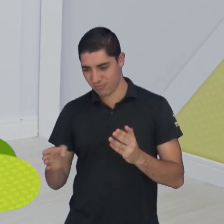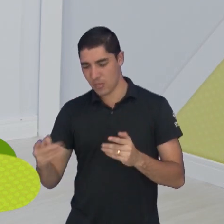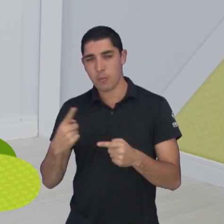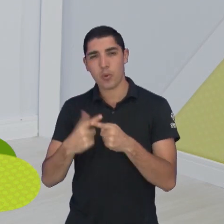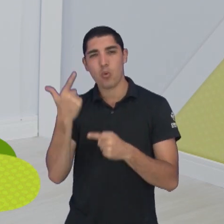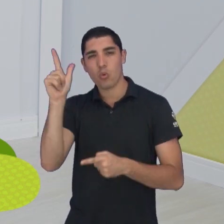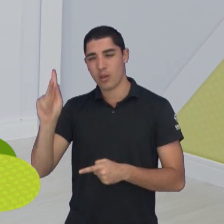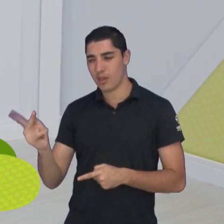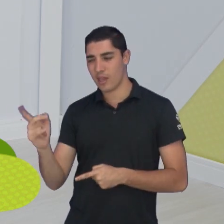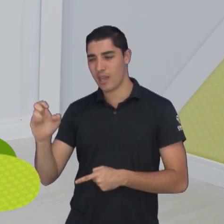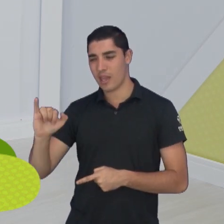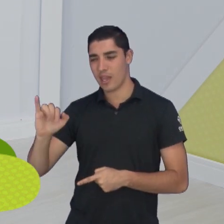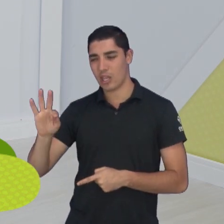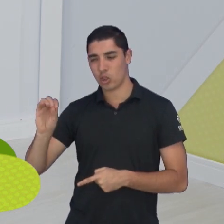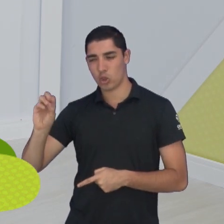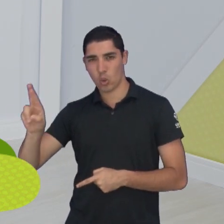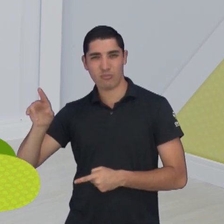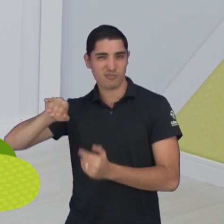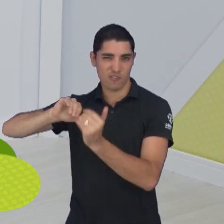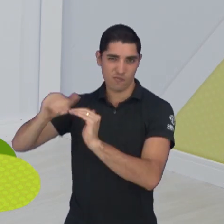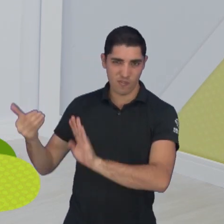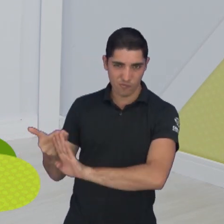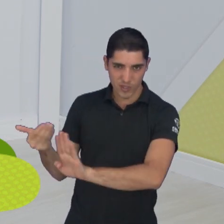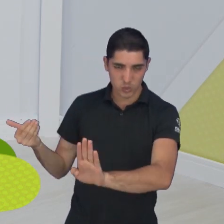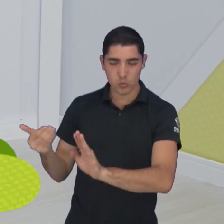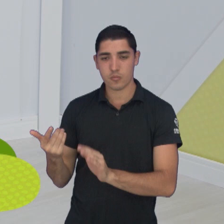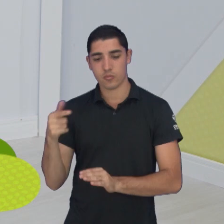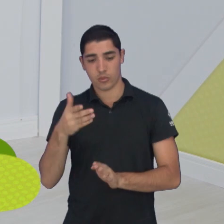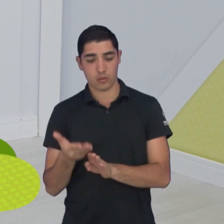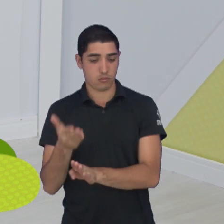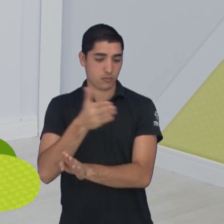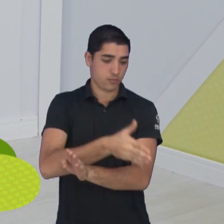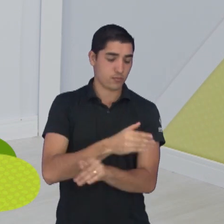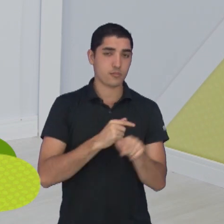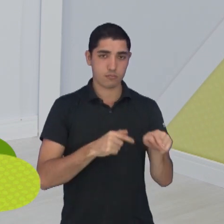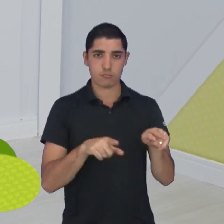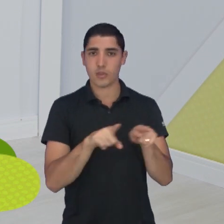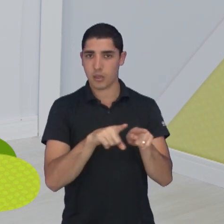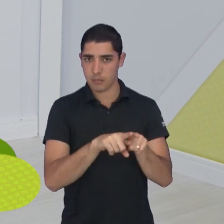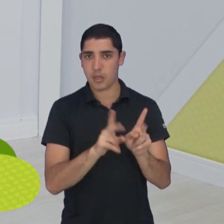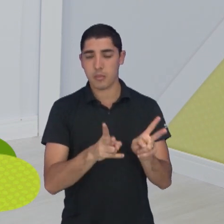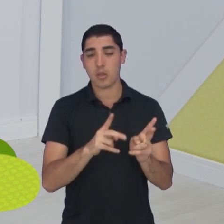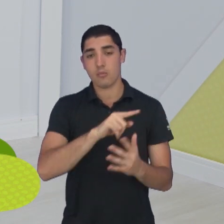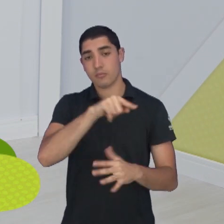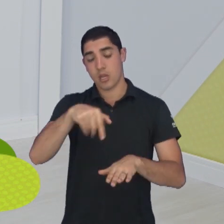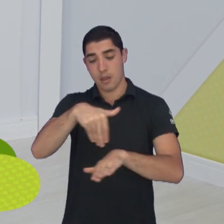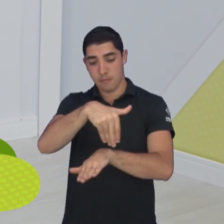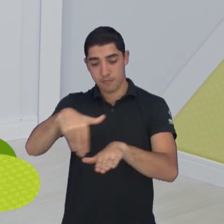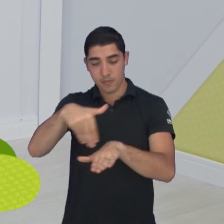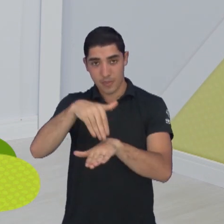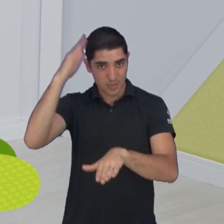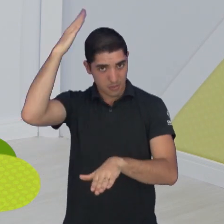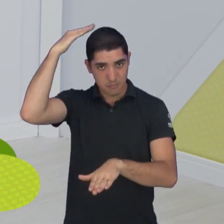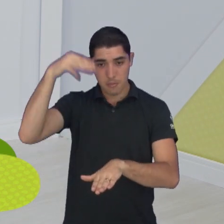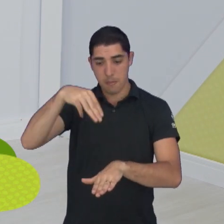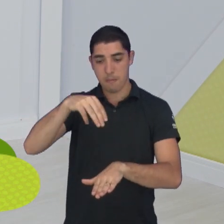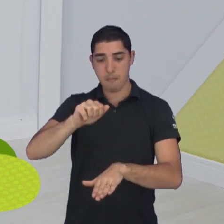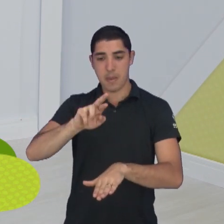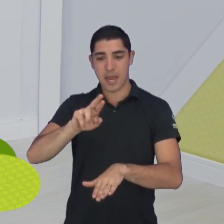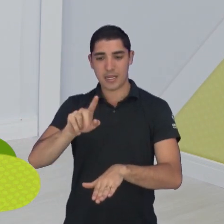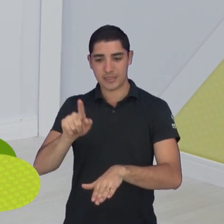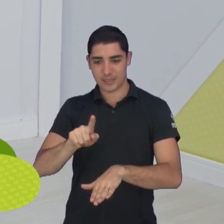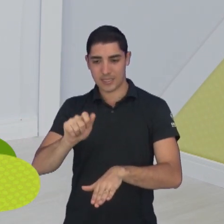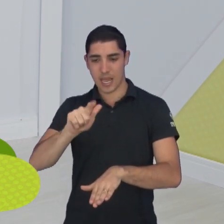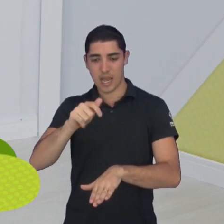Roca está machucado. No meio de campo ele optou por guardar, não jogar o Marzagão, que seria o titular. Mas Balotelli e